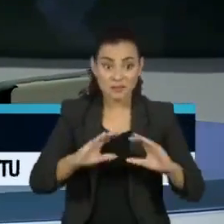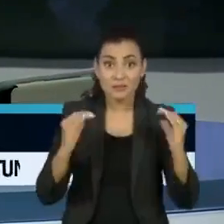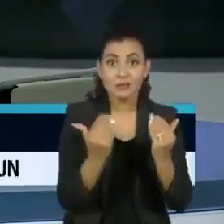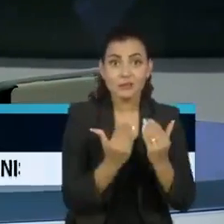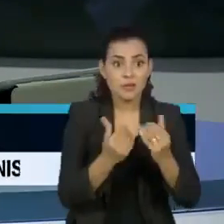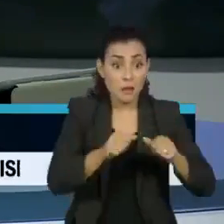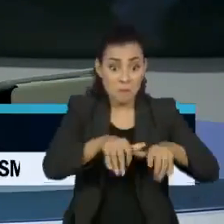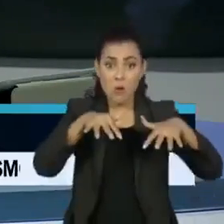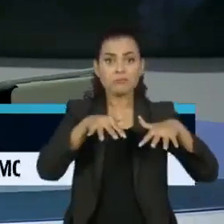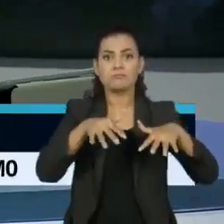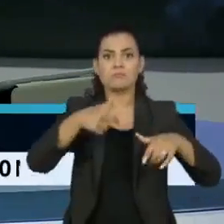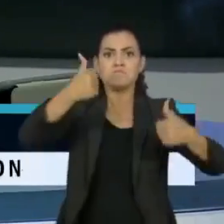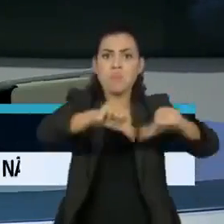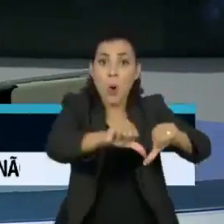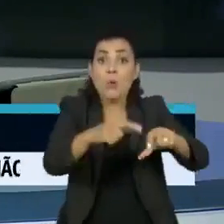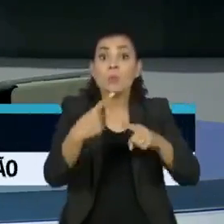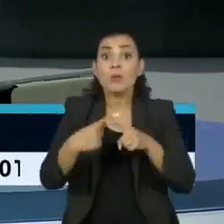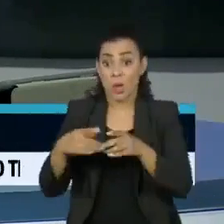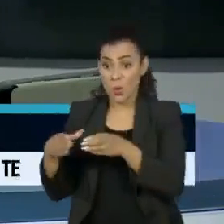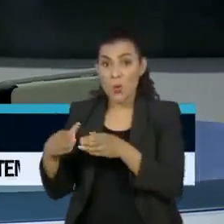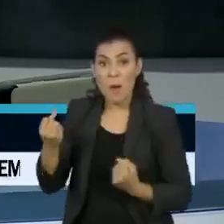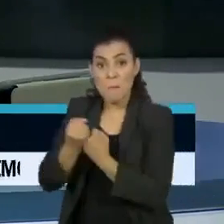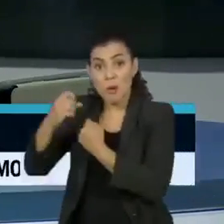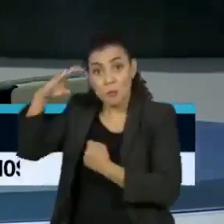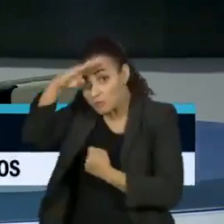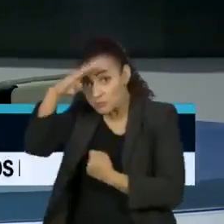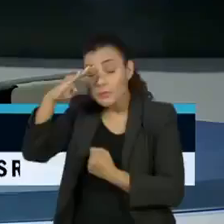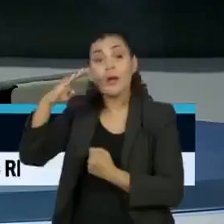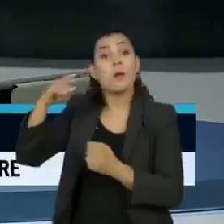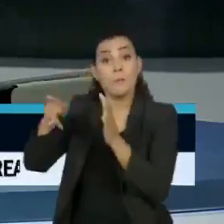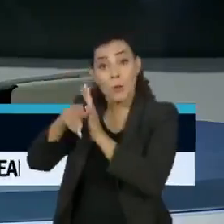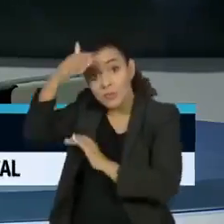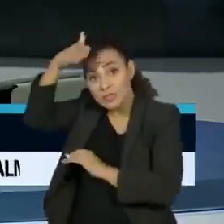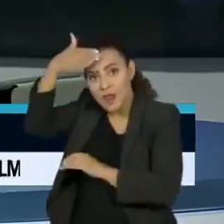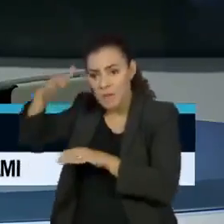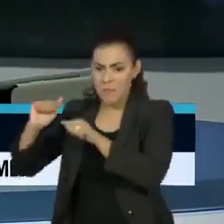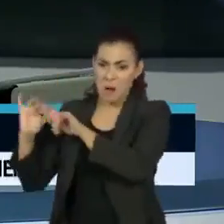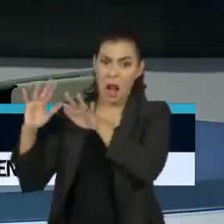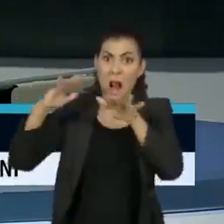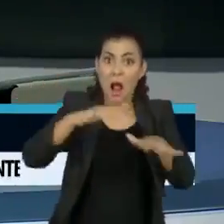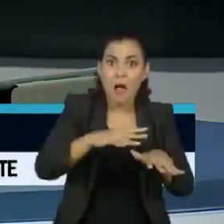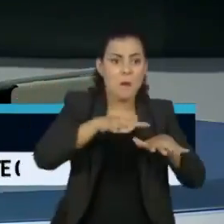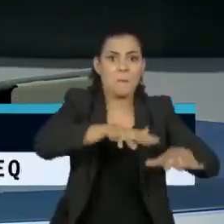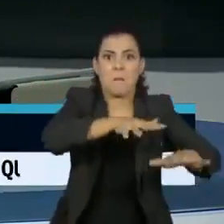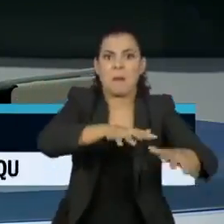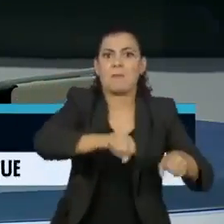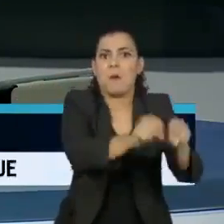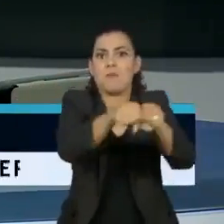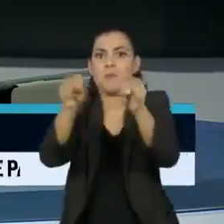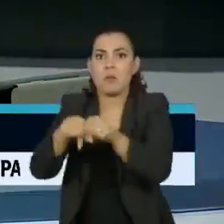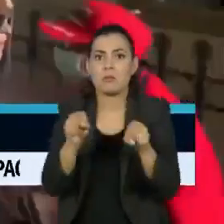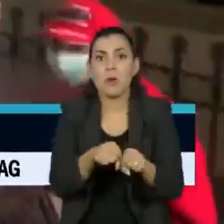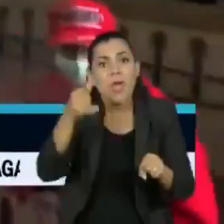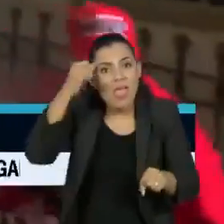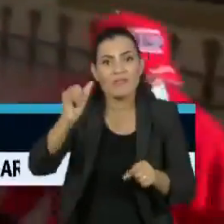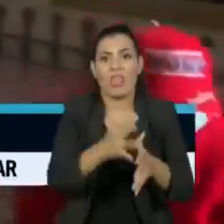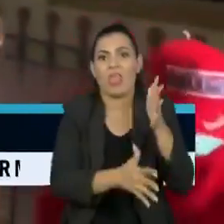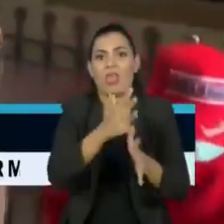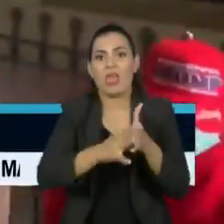foi suspensa depois que apoiadores de Donald Trump, insuflados por ele, invadiram o Capitólio para impedir a certificação.